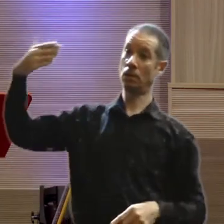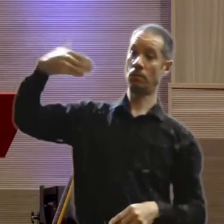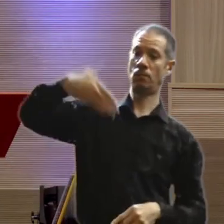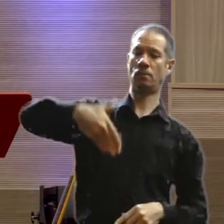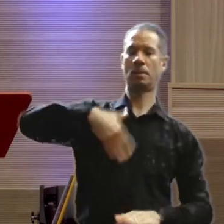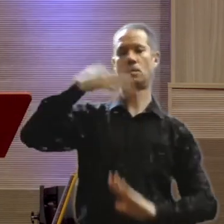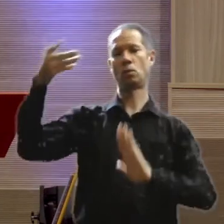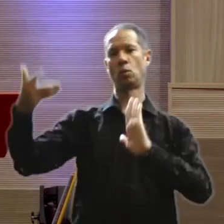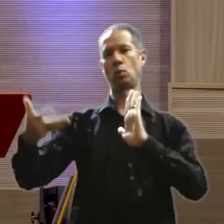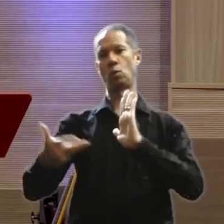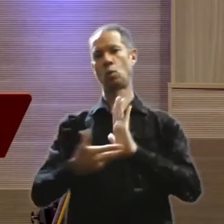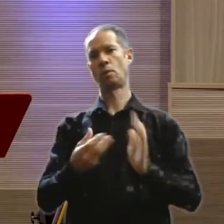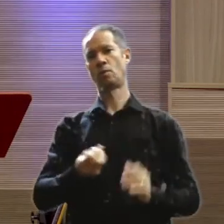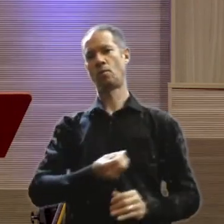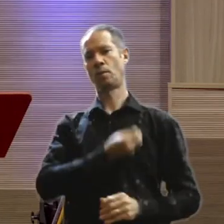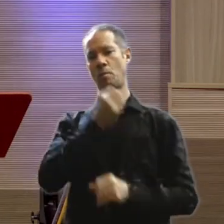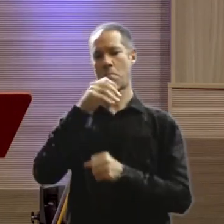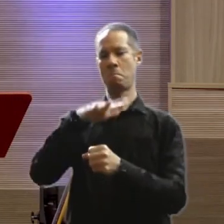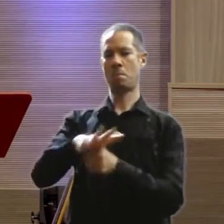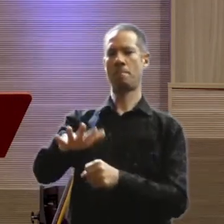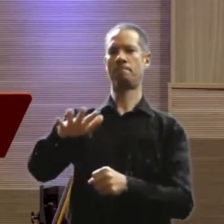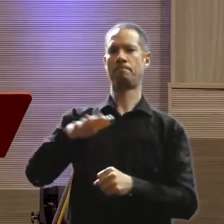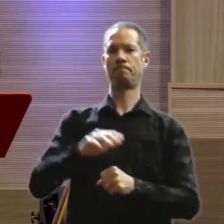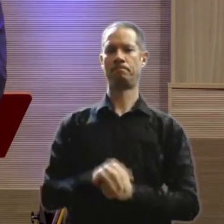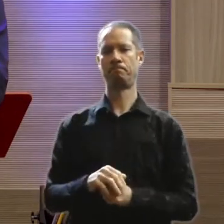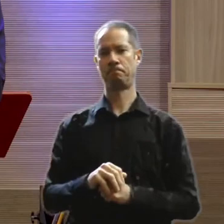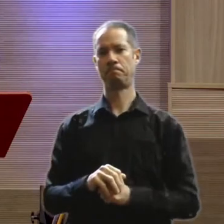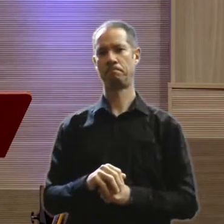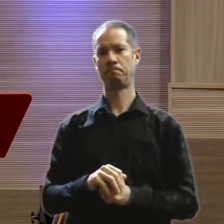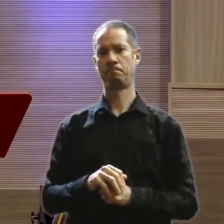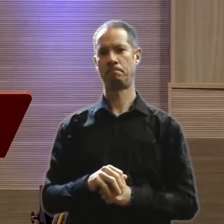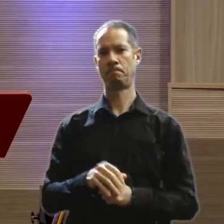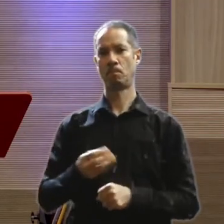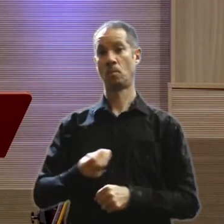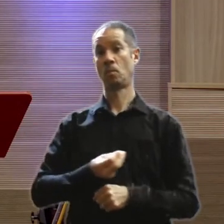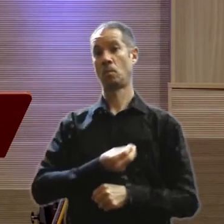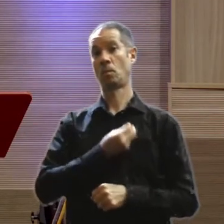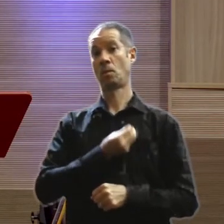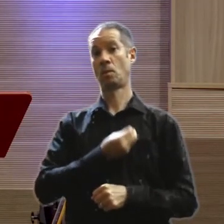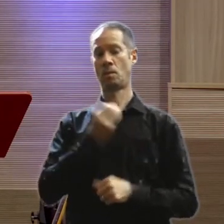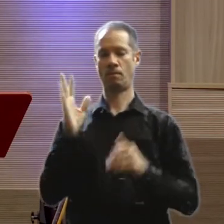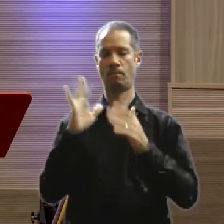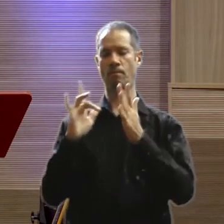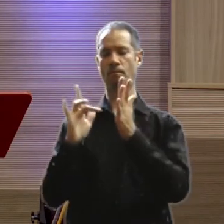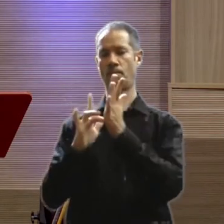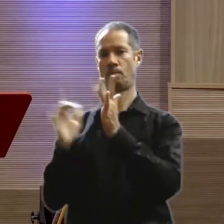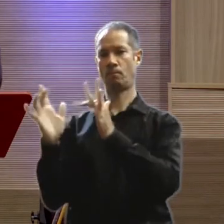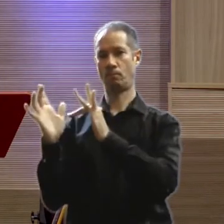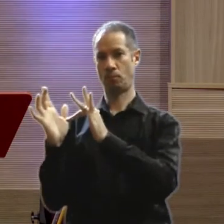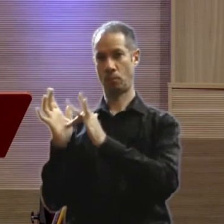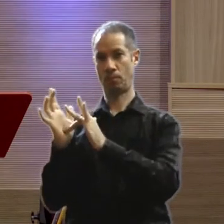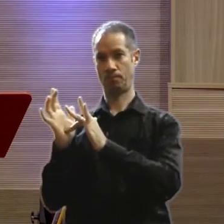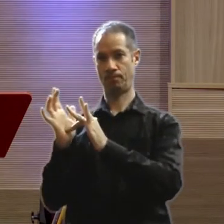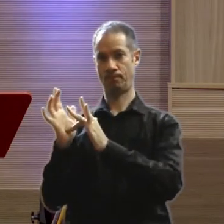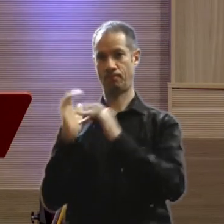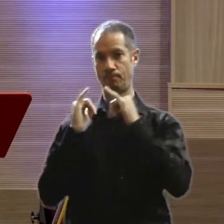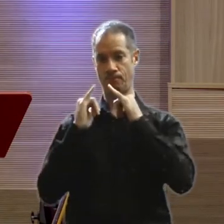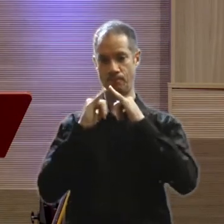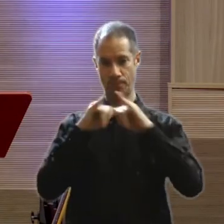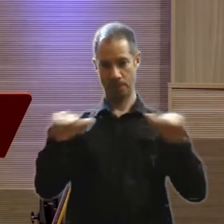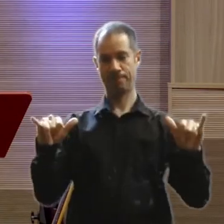tenham vida e vida em abundância. E nós vamos fazer isso em Libras, ó. Jesus disse.